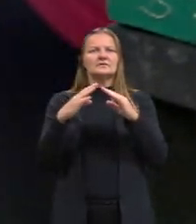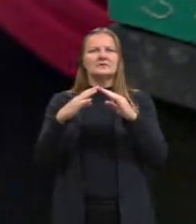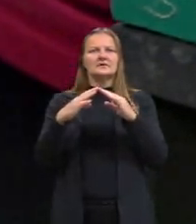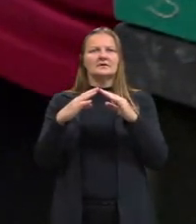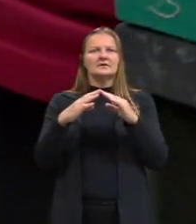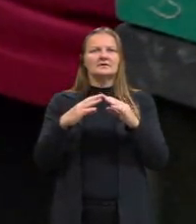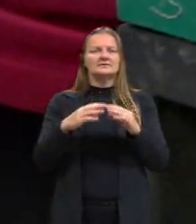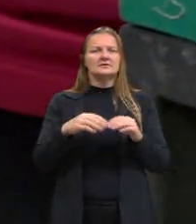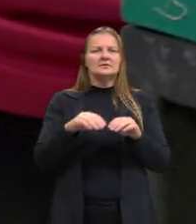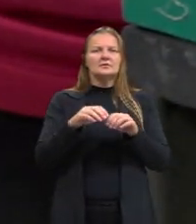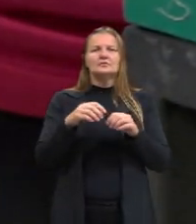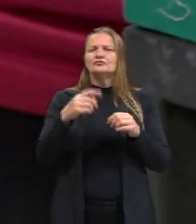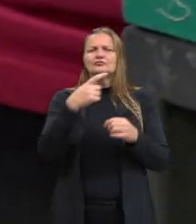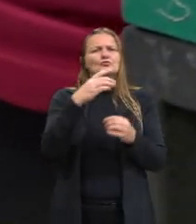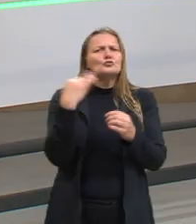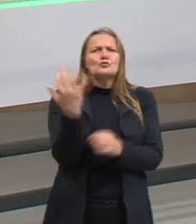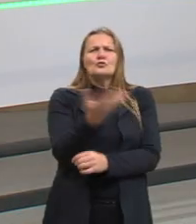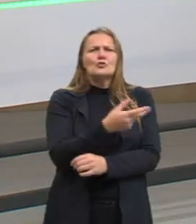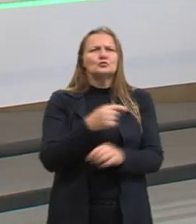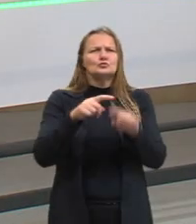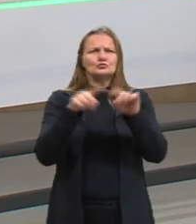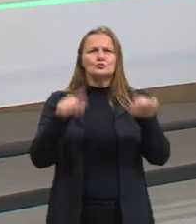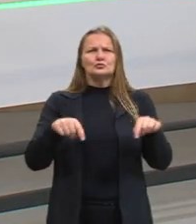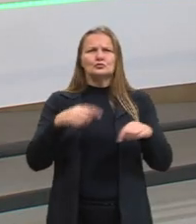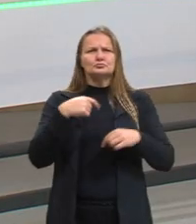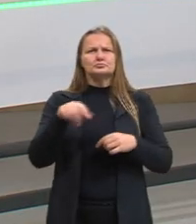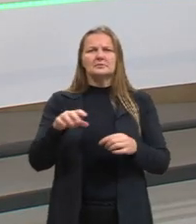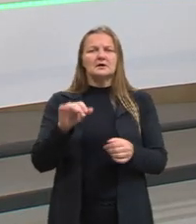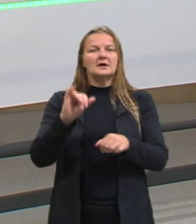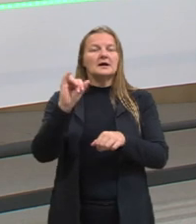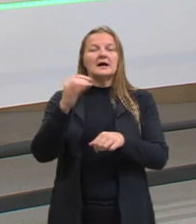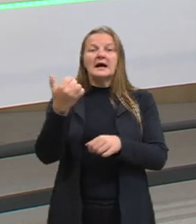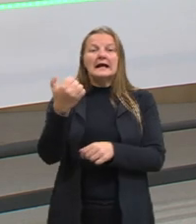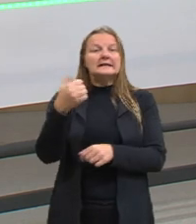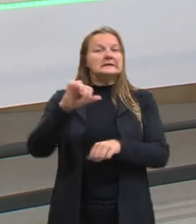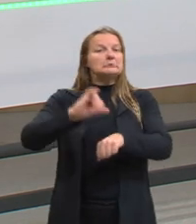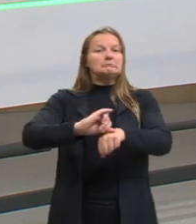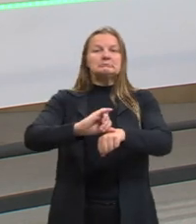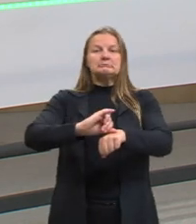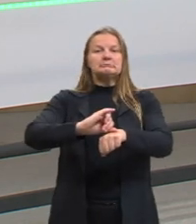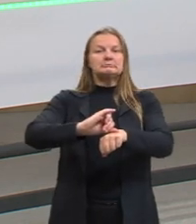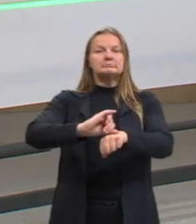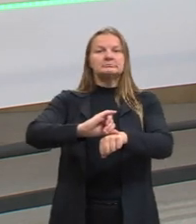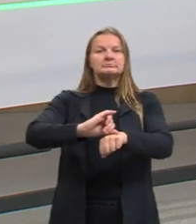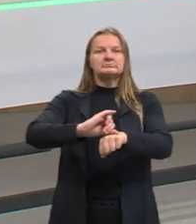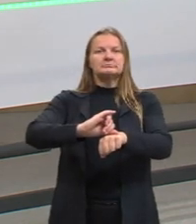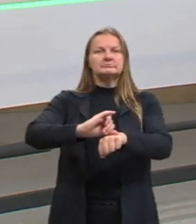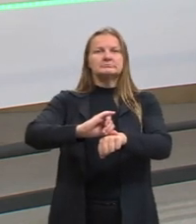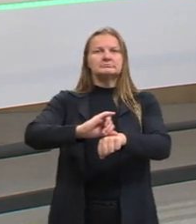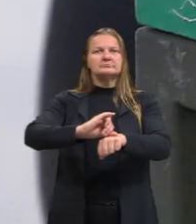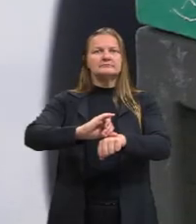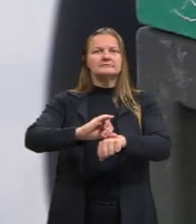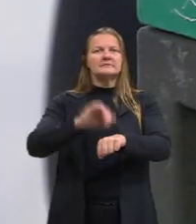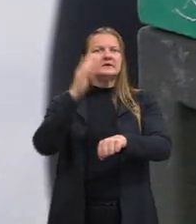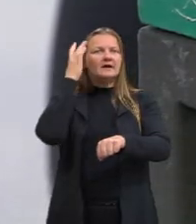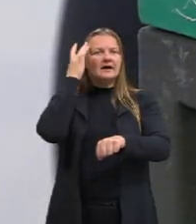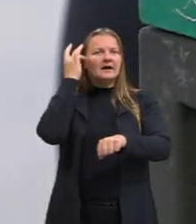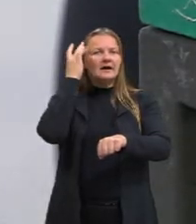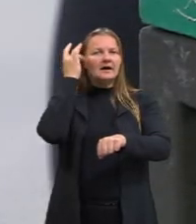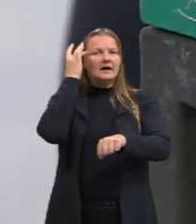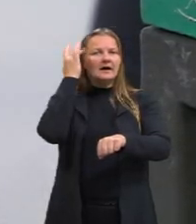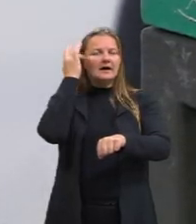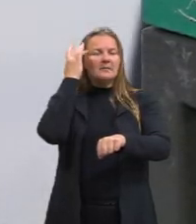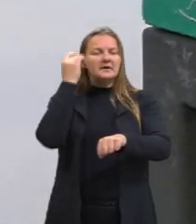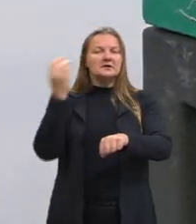pessoal aqui do estúdio vai para a casa também. Ninguém mais mexe nessa caneta aqui. O que que vai acontecer se a gente chegar aqui amanhã ou